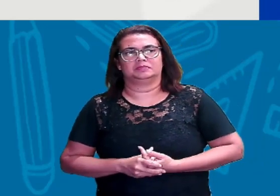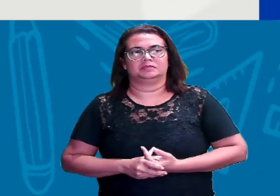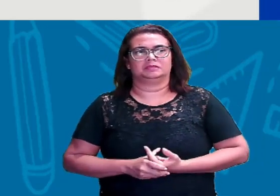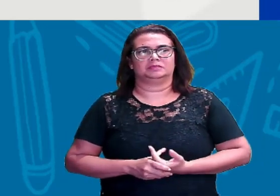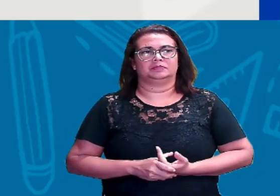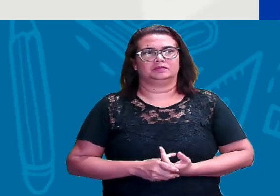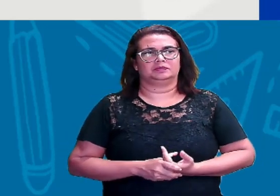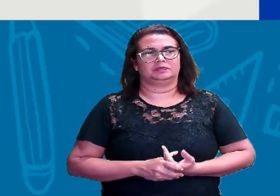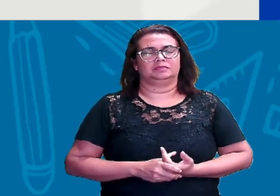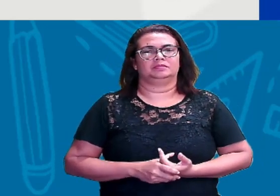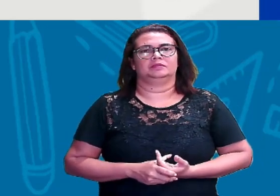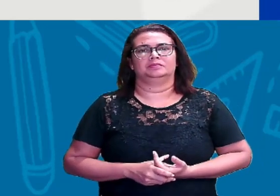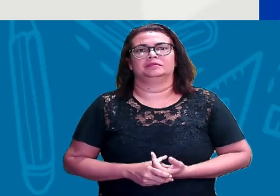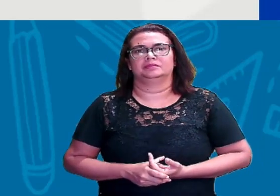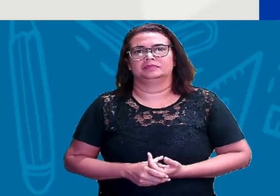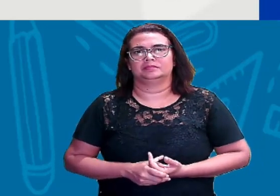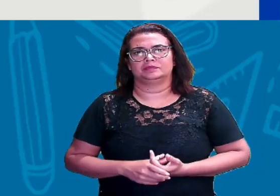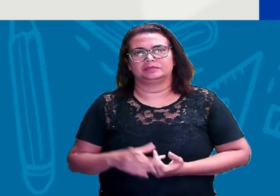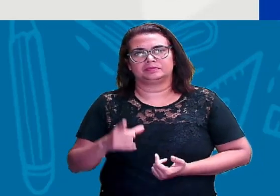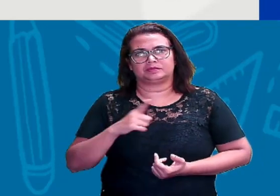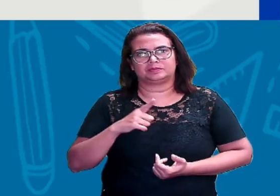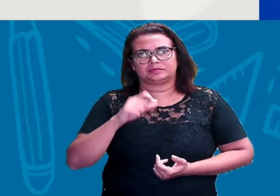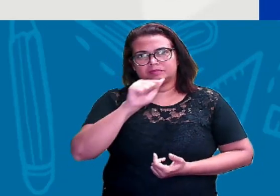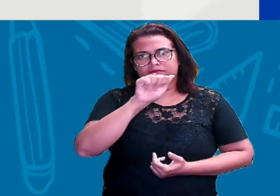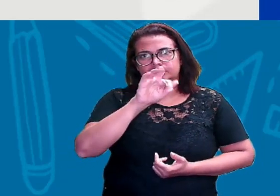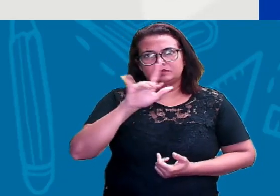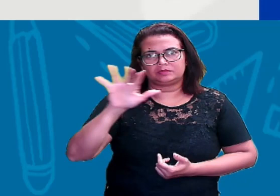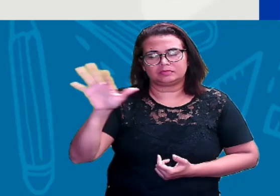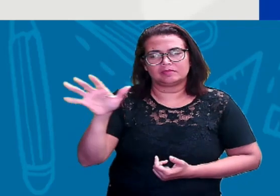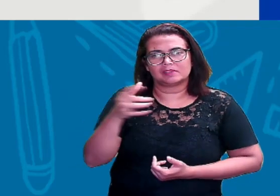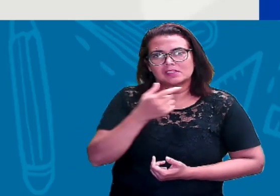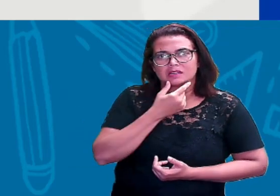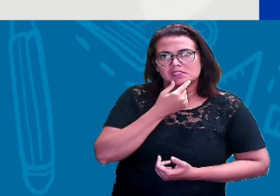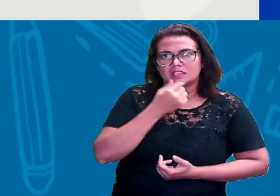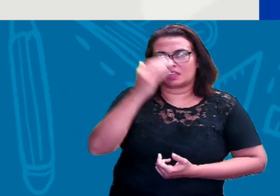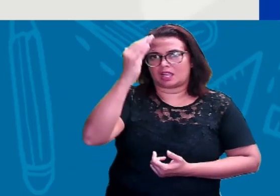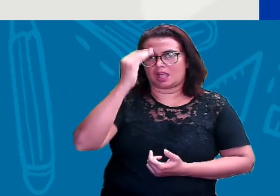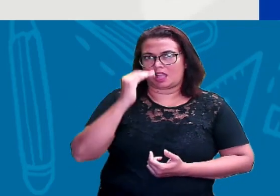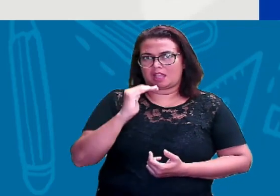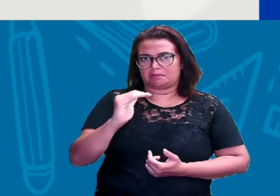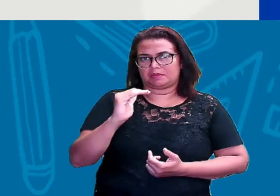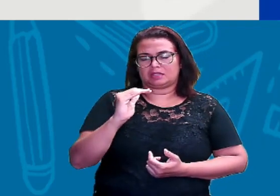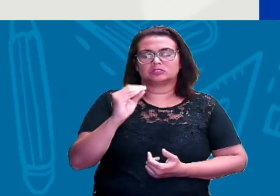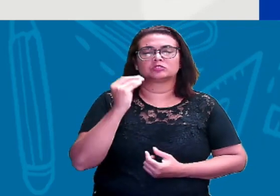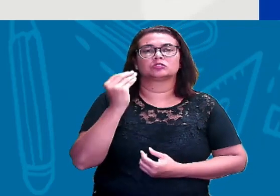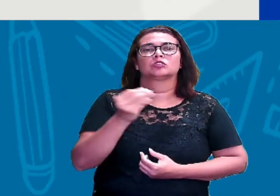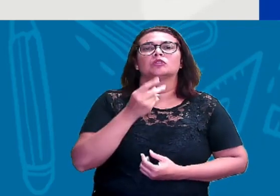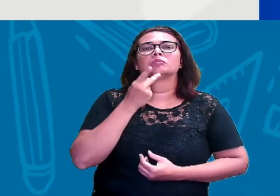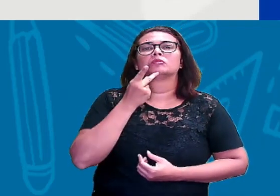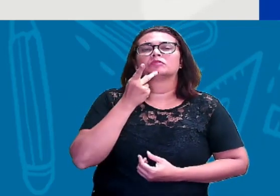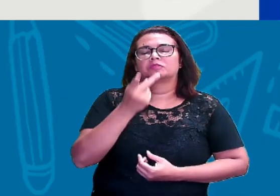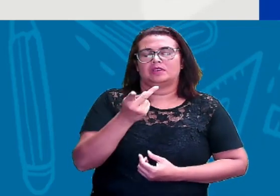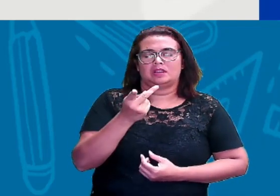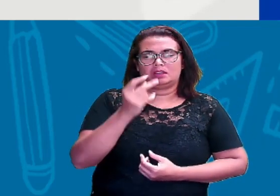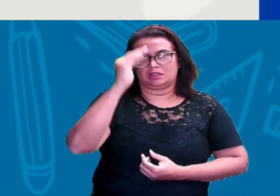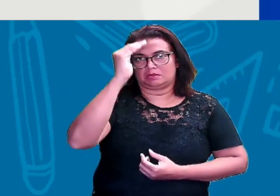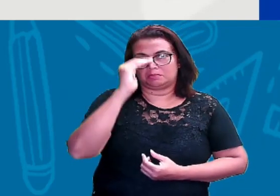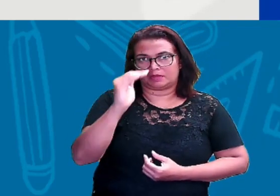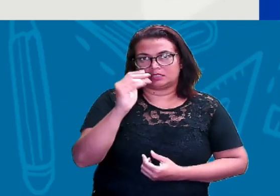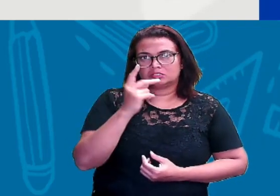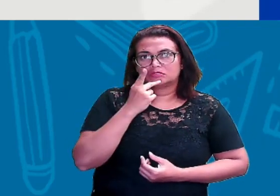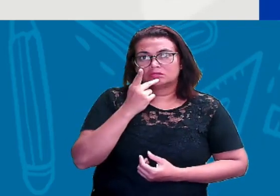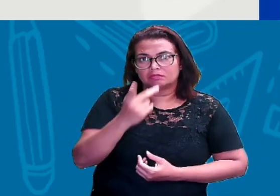maravilhoso, o alfabeto em inglês e abaixo de cada letra está o som, a pronúncia que a gente